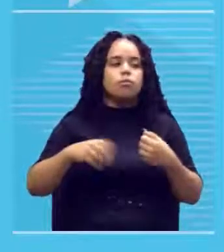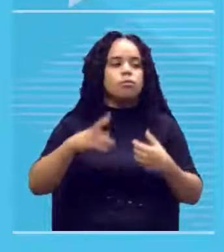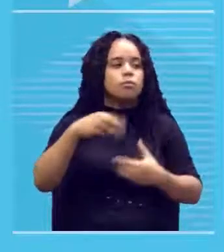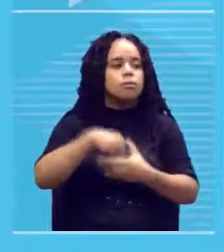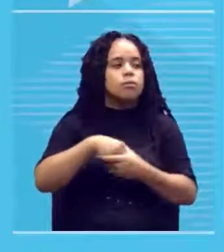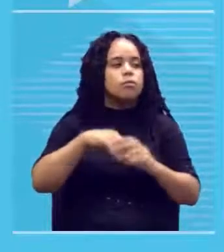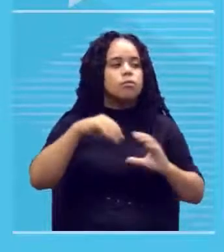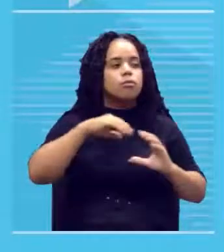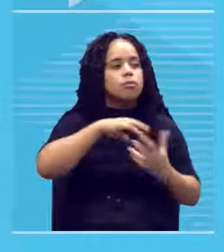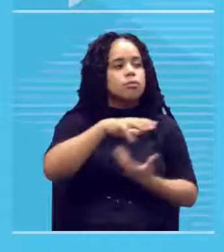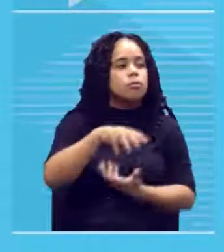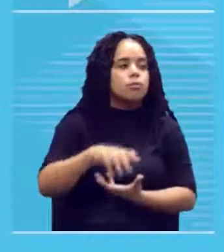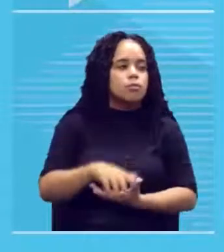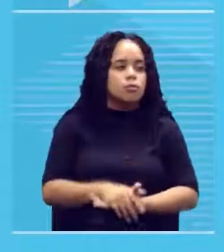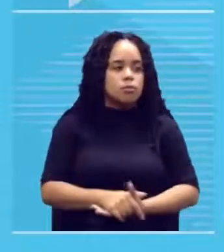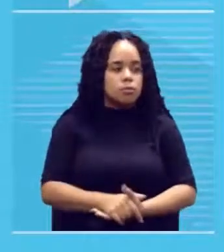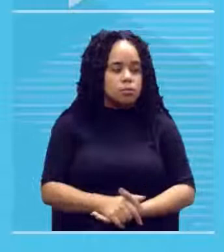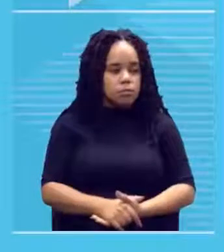vamos lá